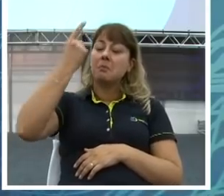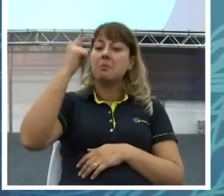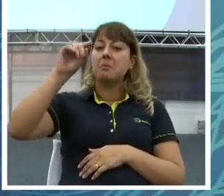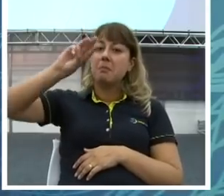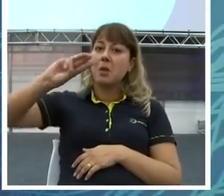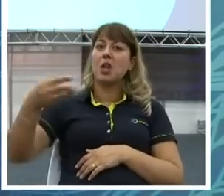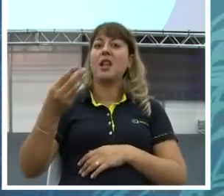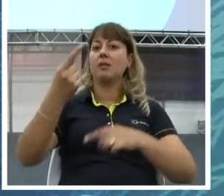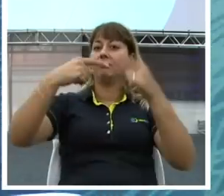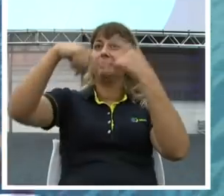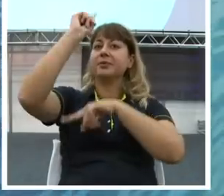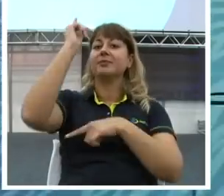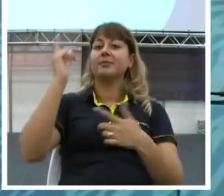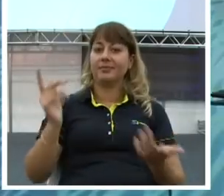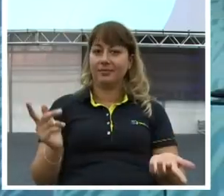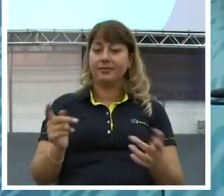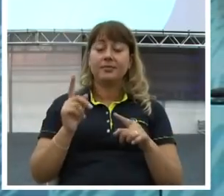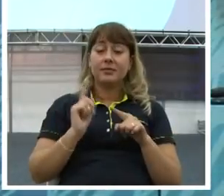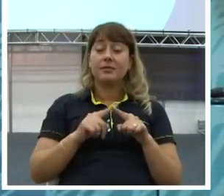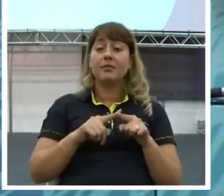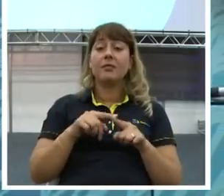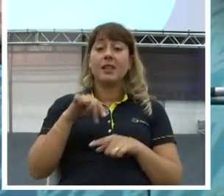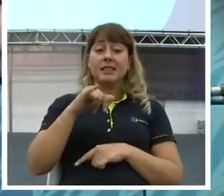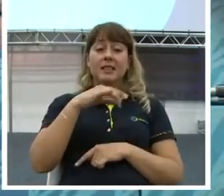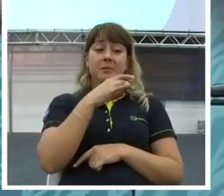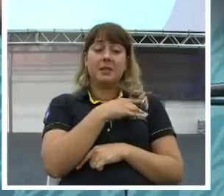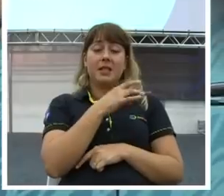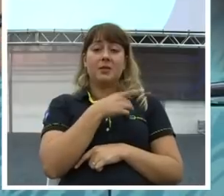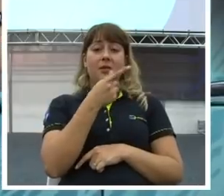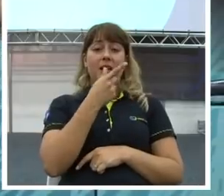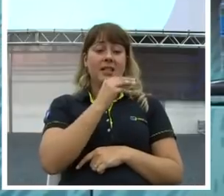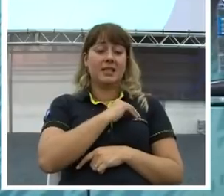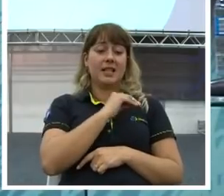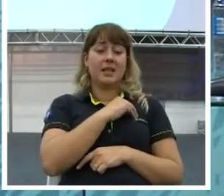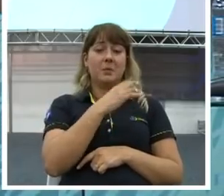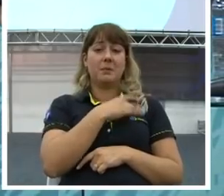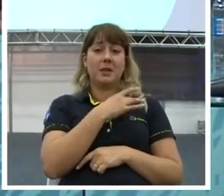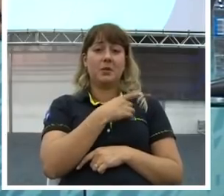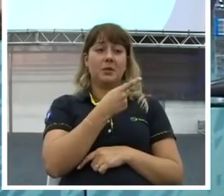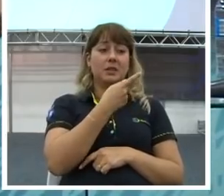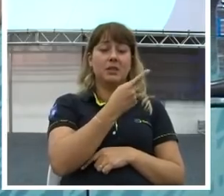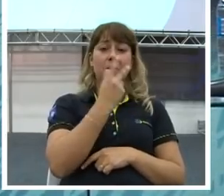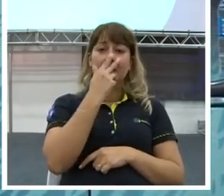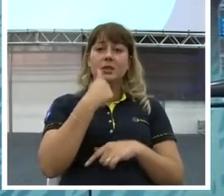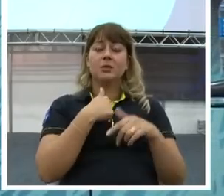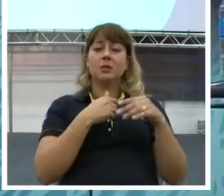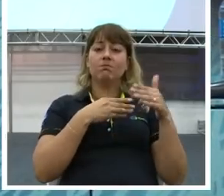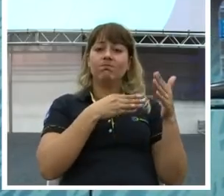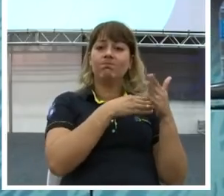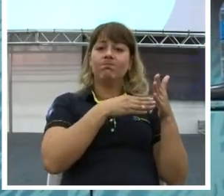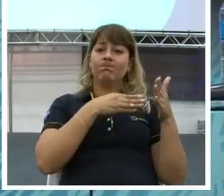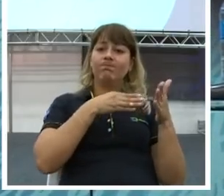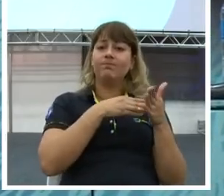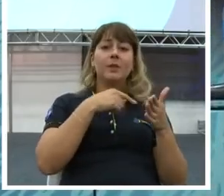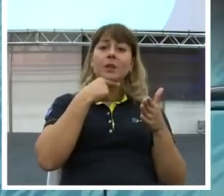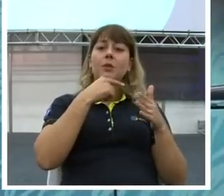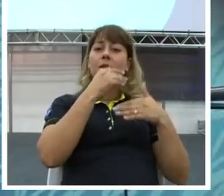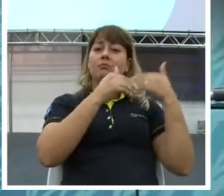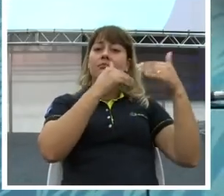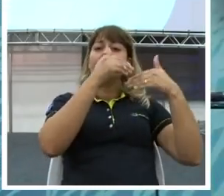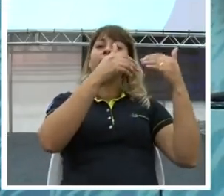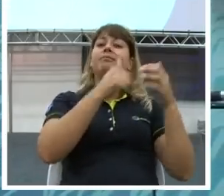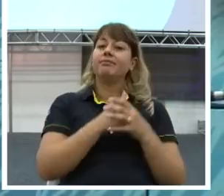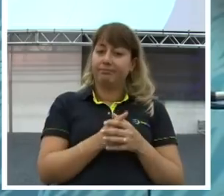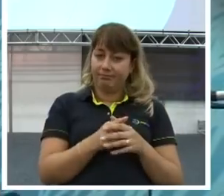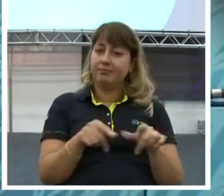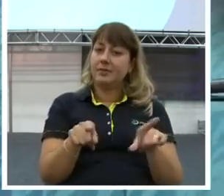dinheiro. Porque quem não tem coragem de falar quanto ganha? Tem uma trava. E impede o fluxo de dinheiro entrar na sua